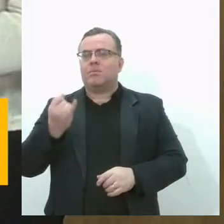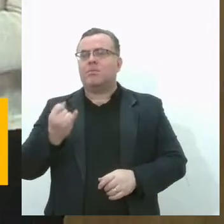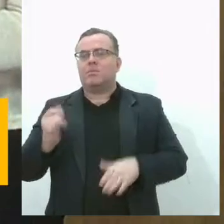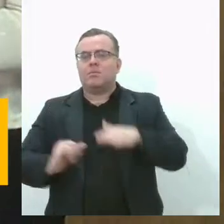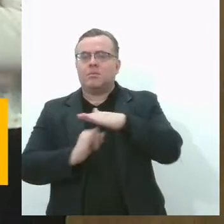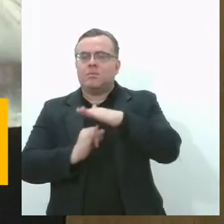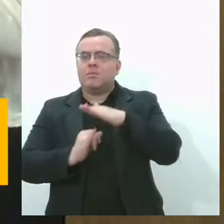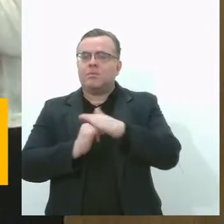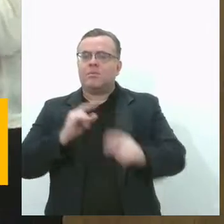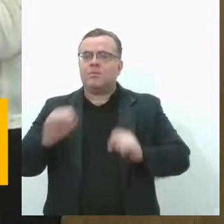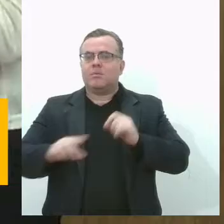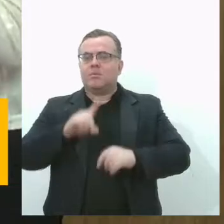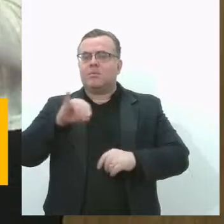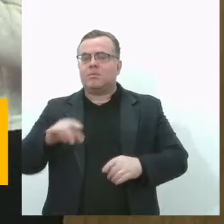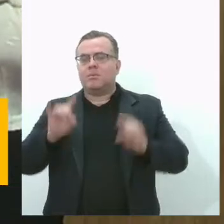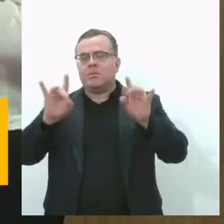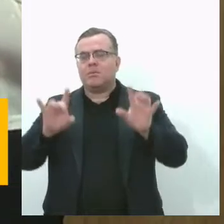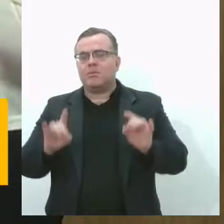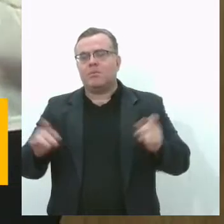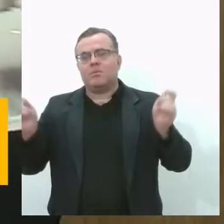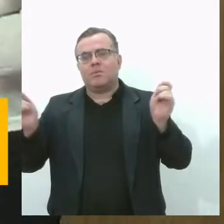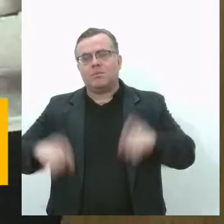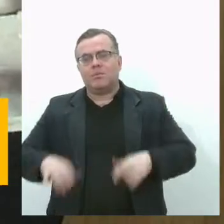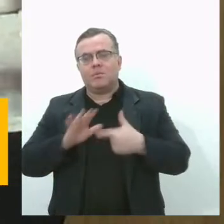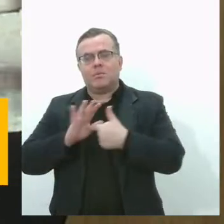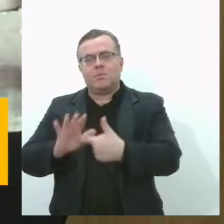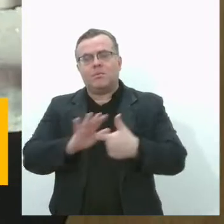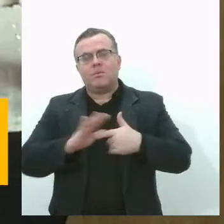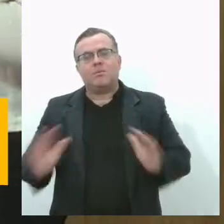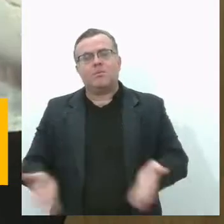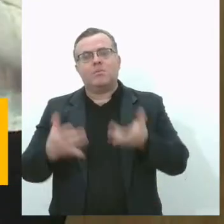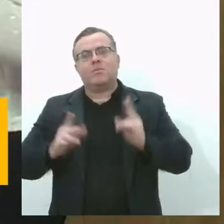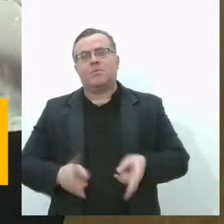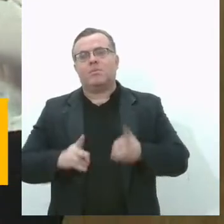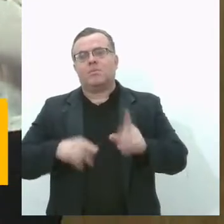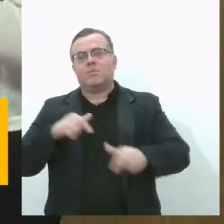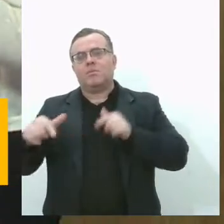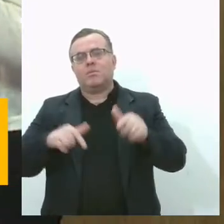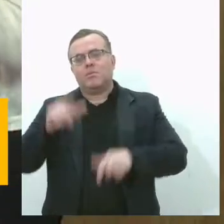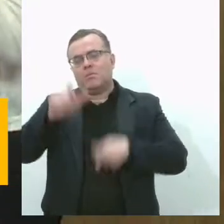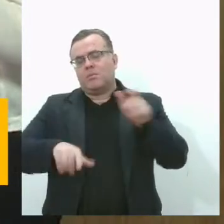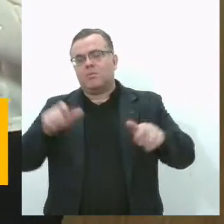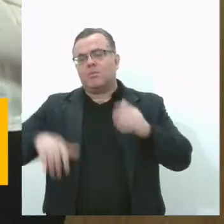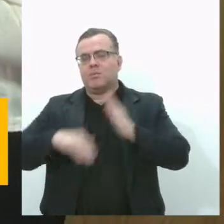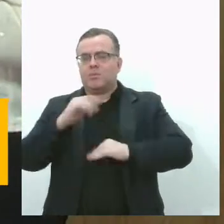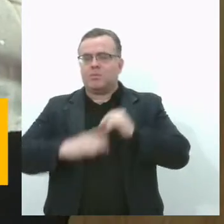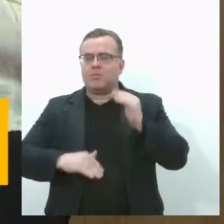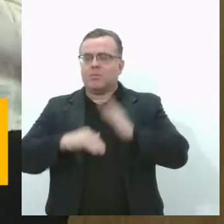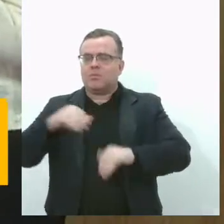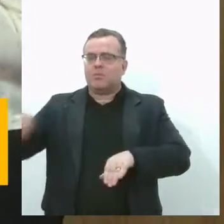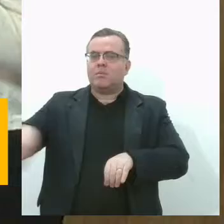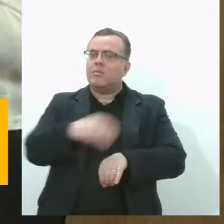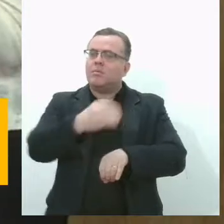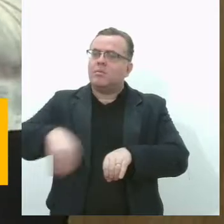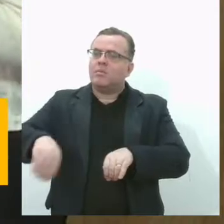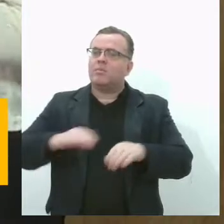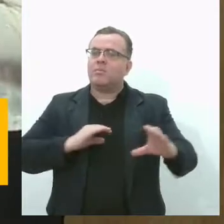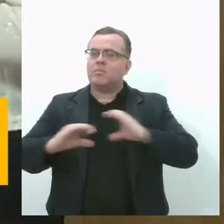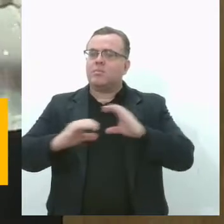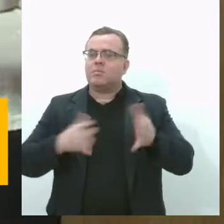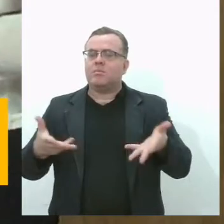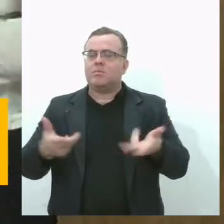data como essa para enfatizar o trabalho desses profissionais e levar, claro, todas essas informações e essa